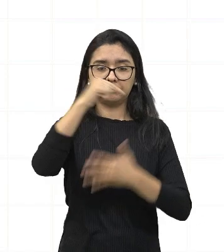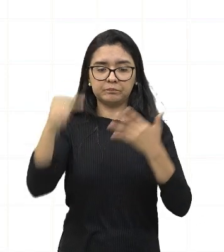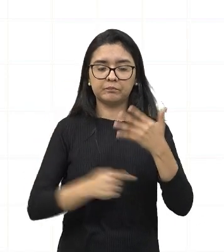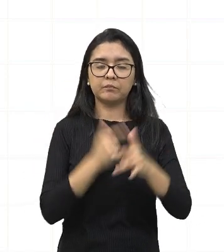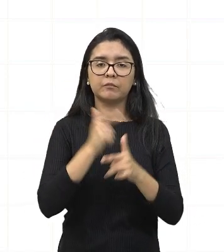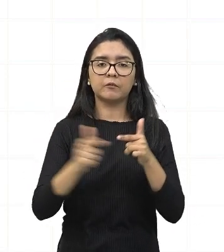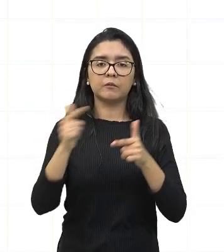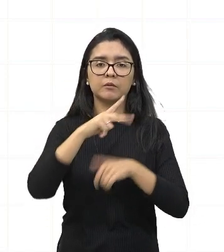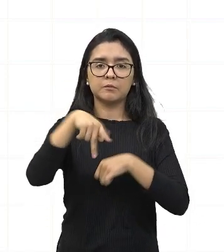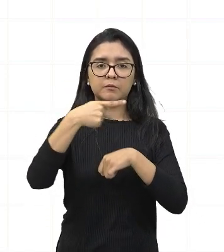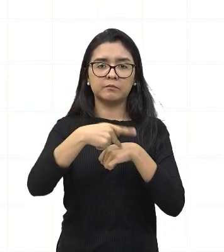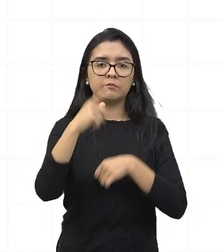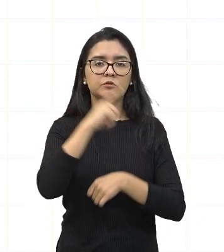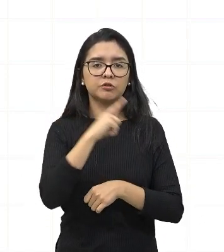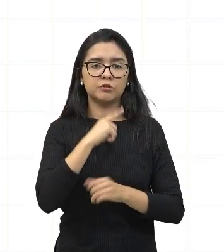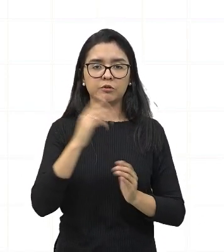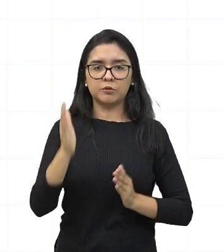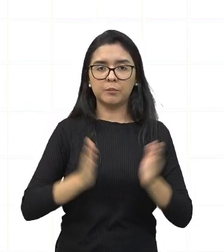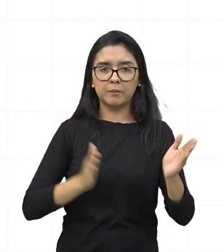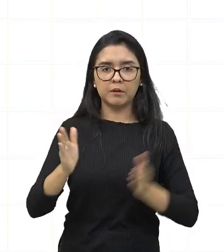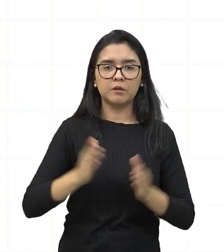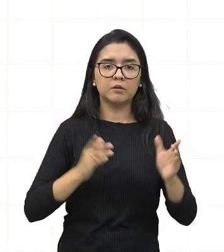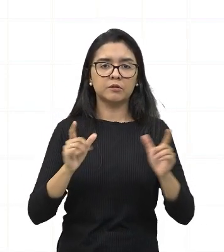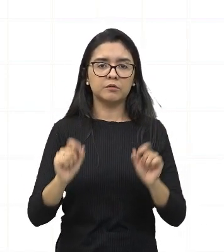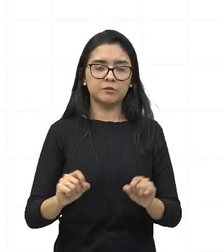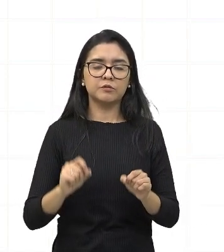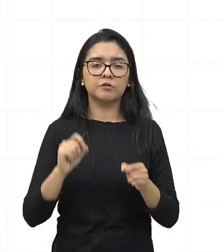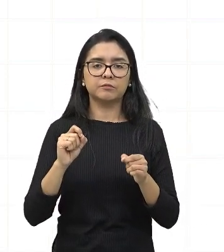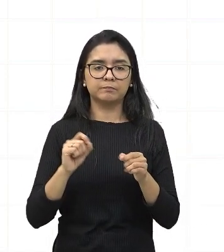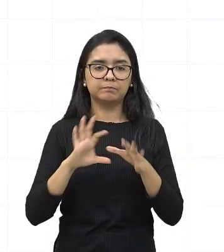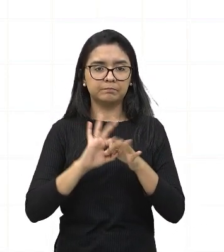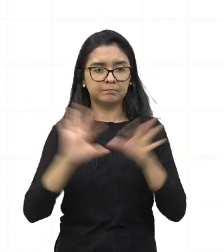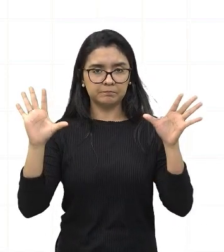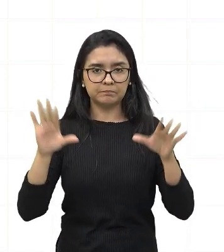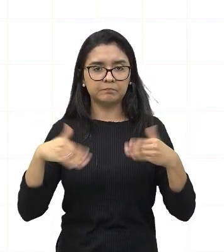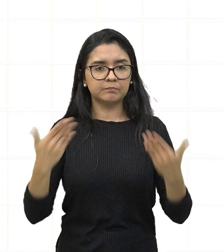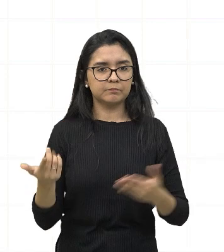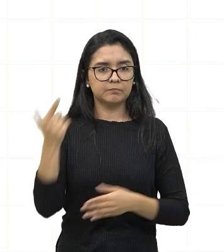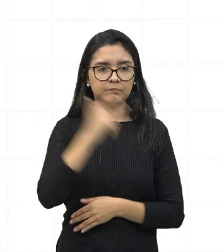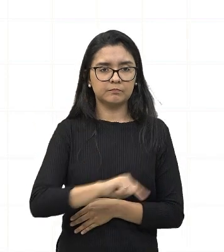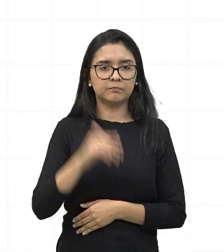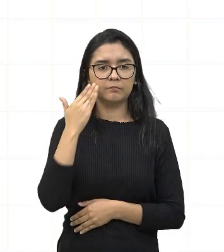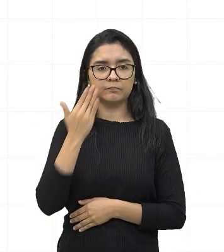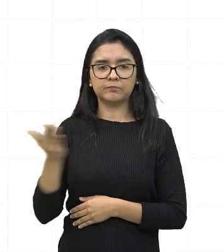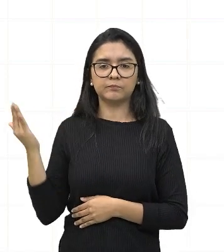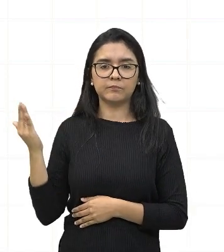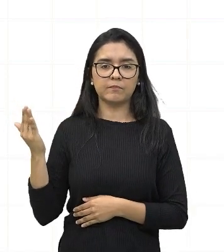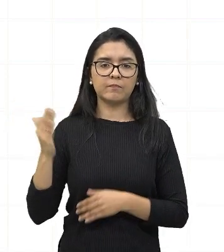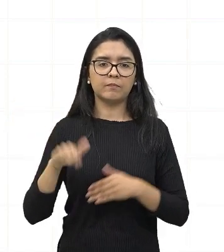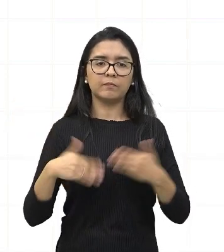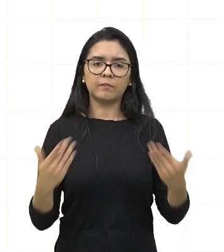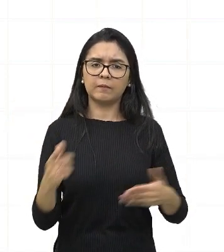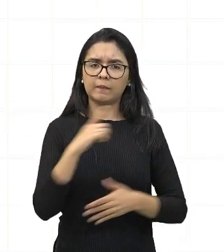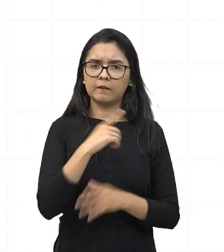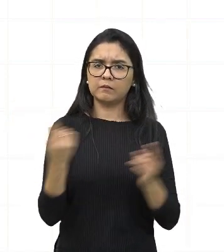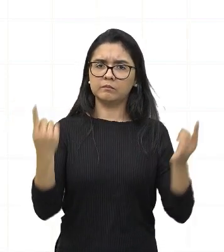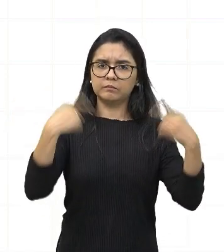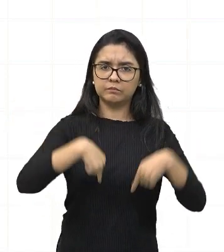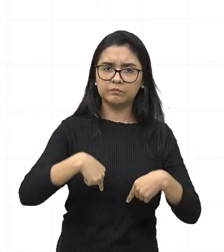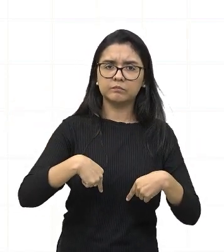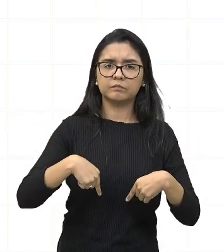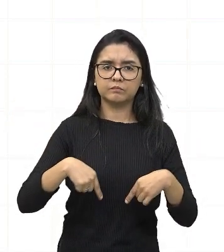essas nações enfrentaram após o seu processo de emancipação. Olha lá de novo, geraram desafios como